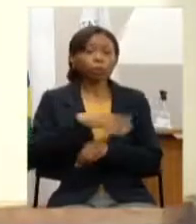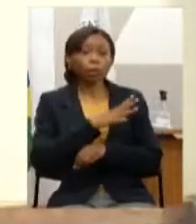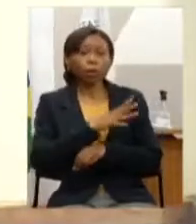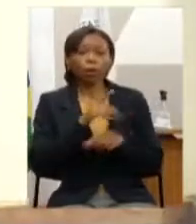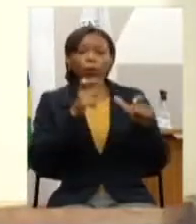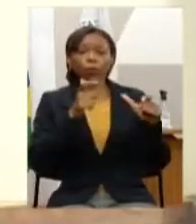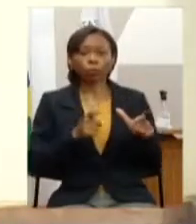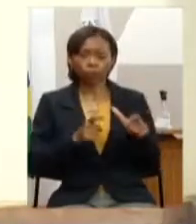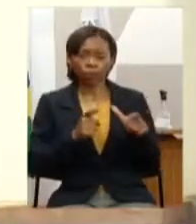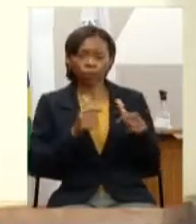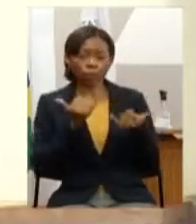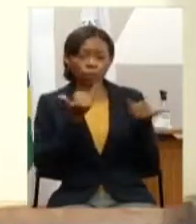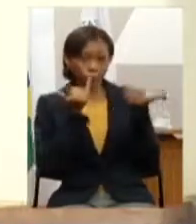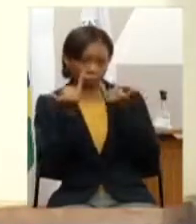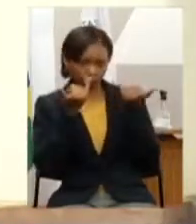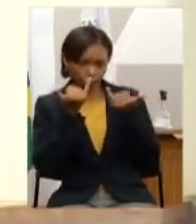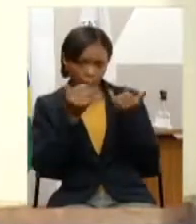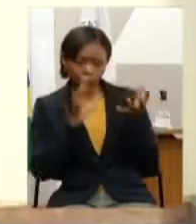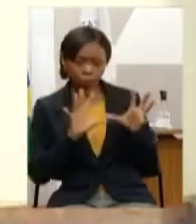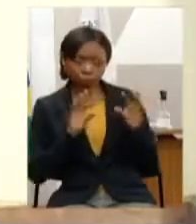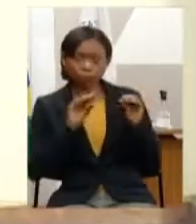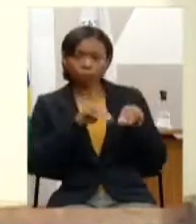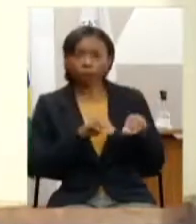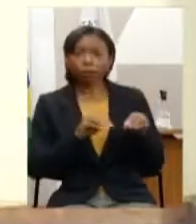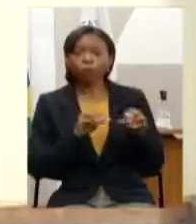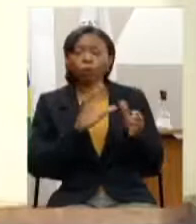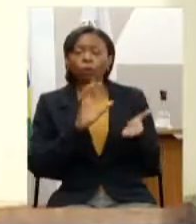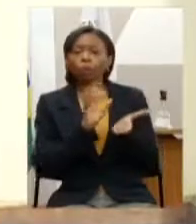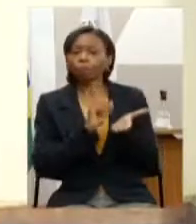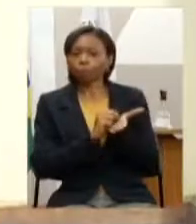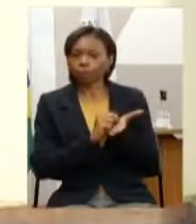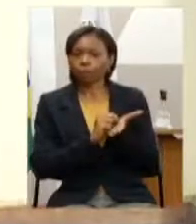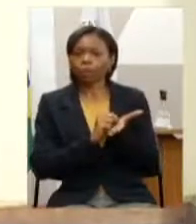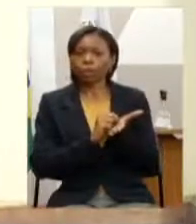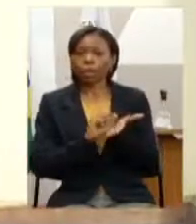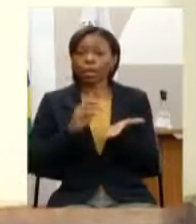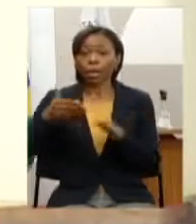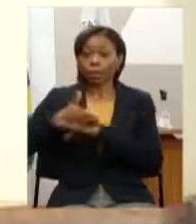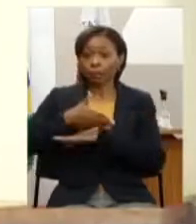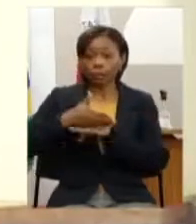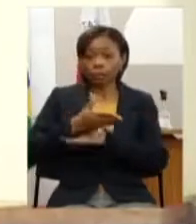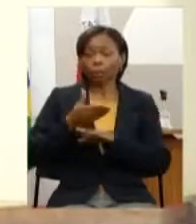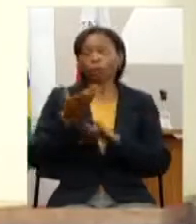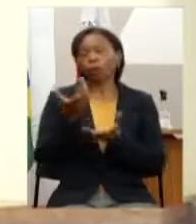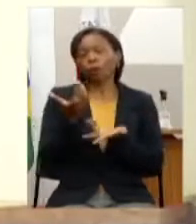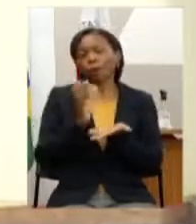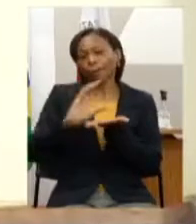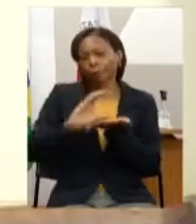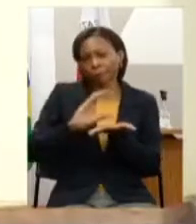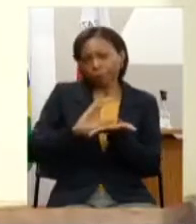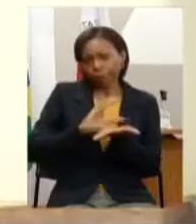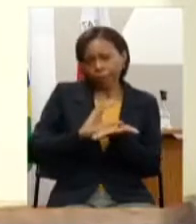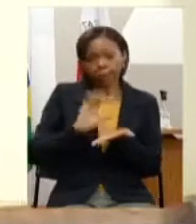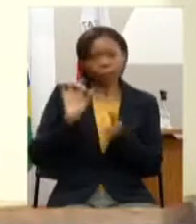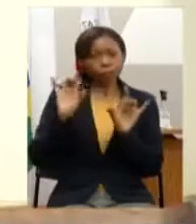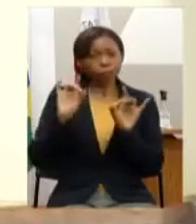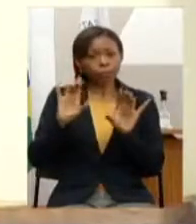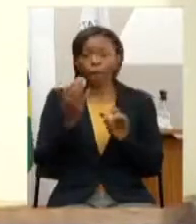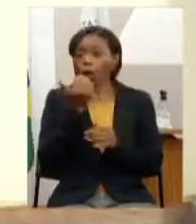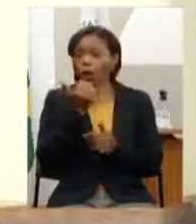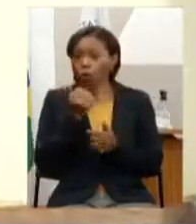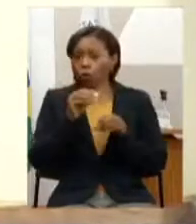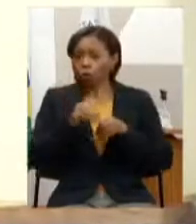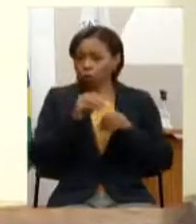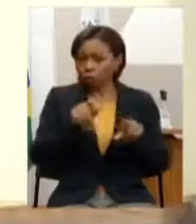simplificado o acesso ao crédito rural em especial ao agricultor familiar e que seja implementada estratégia que valorize a opção de